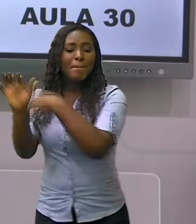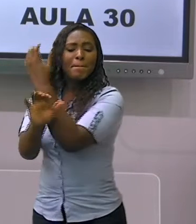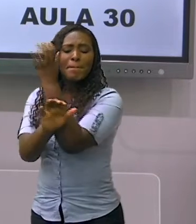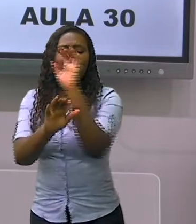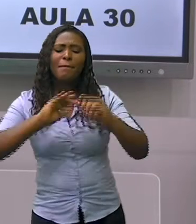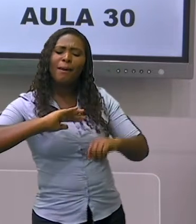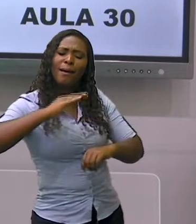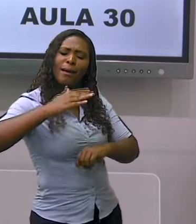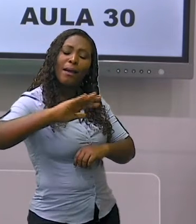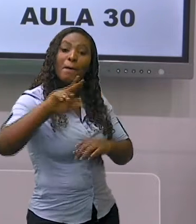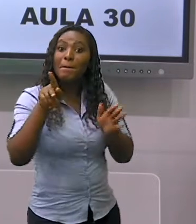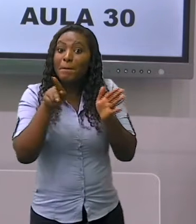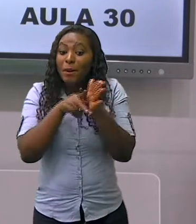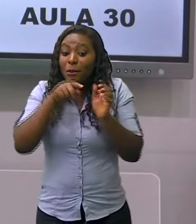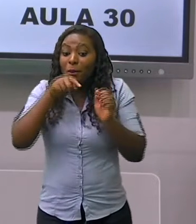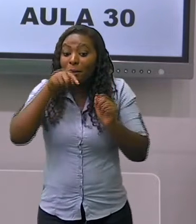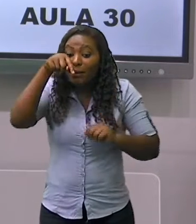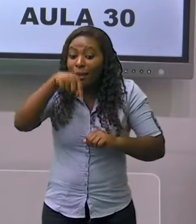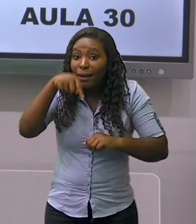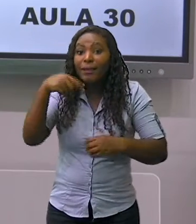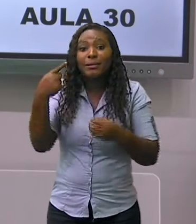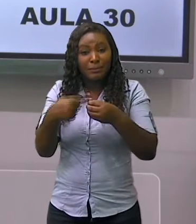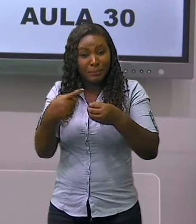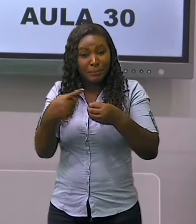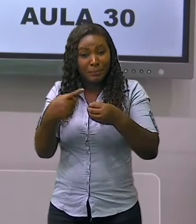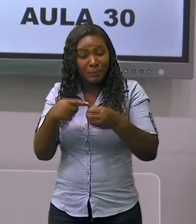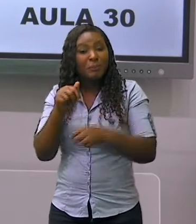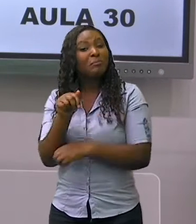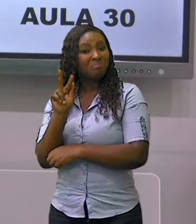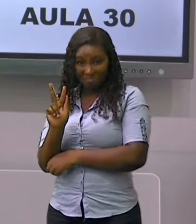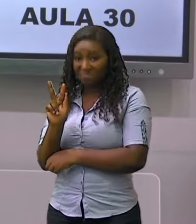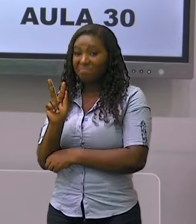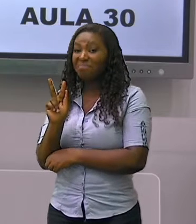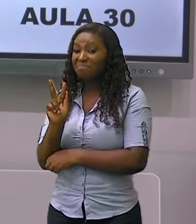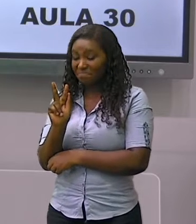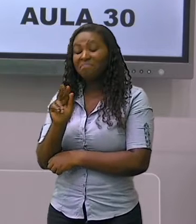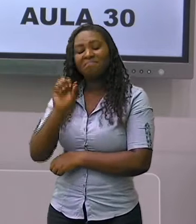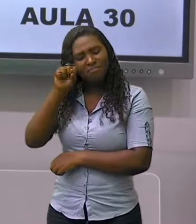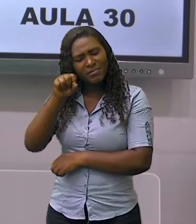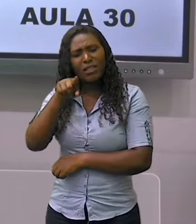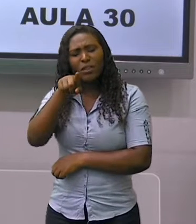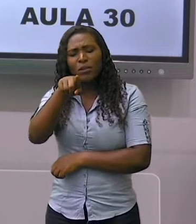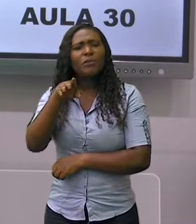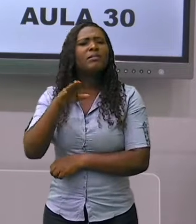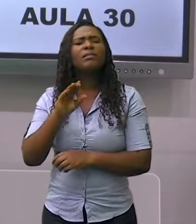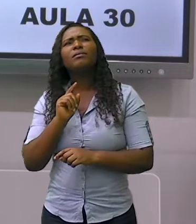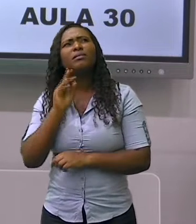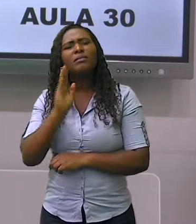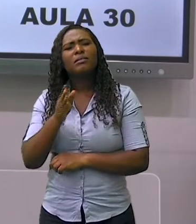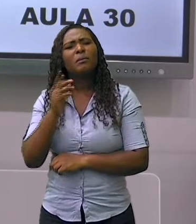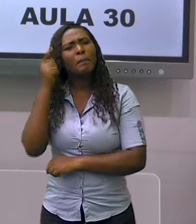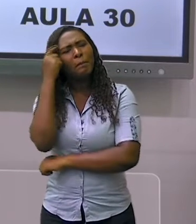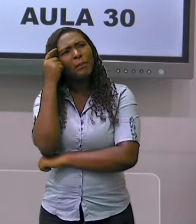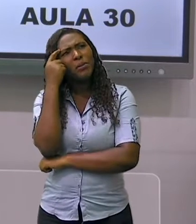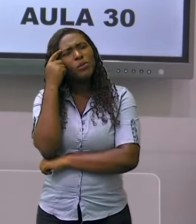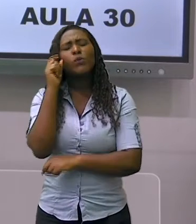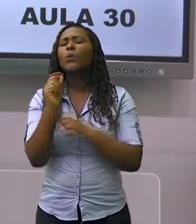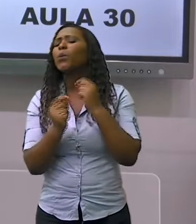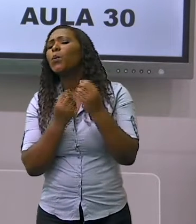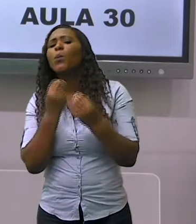Valadares. Você já parou para pensar sobre como é a paisagem de sua cidade?